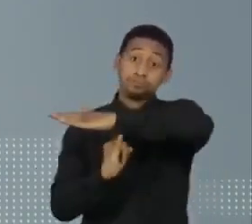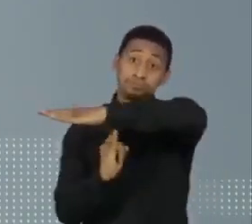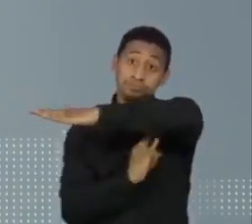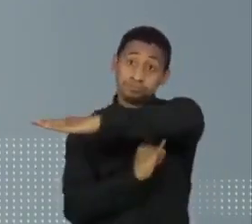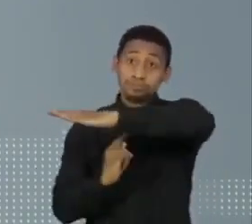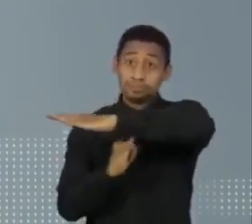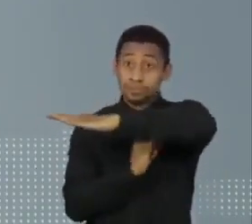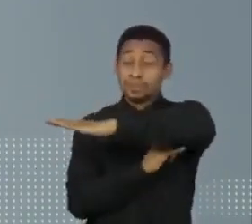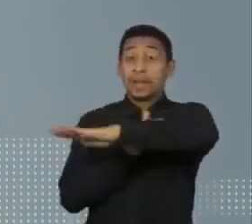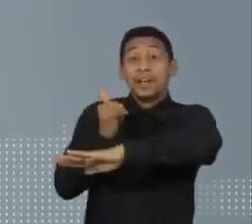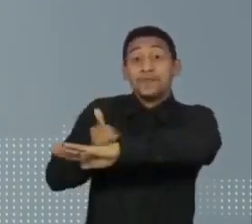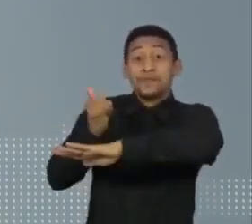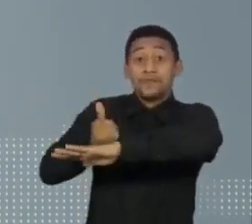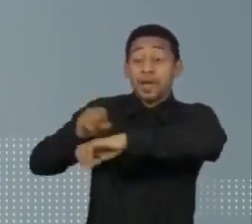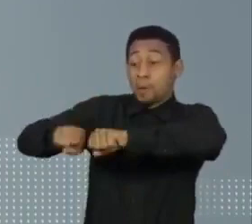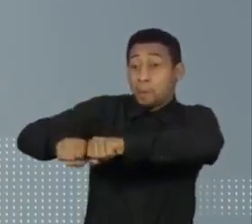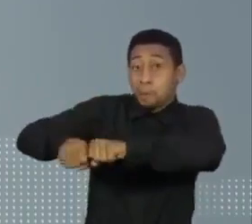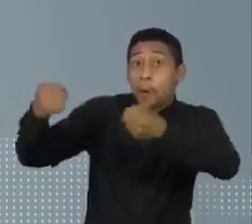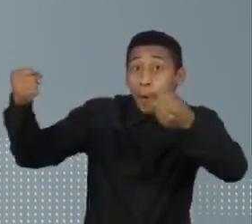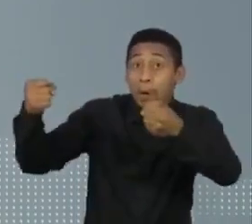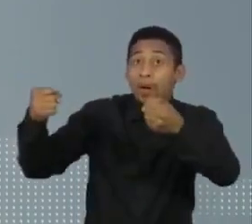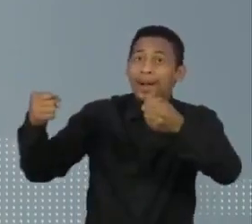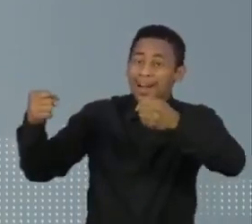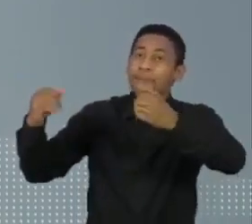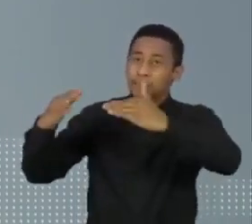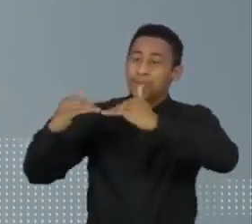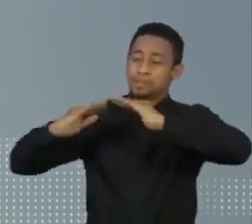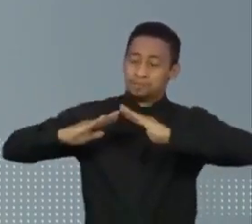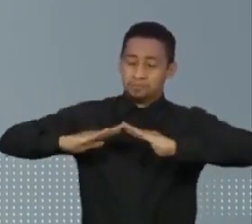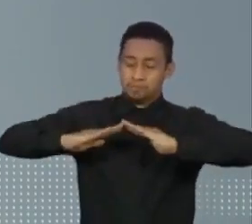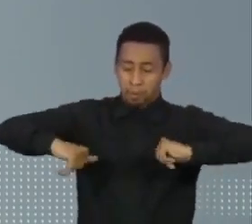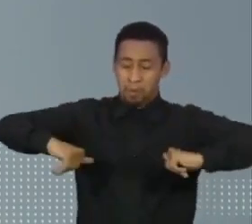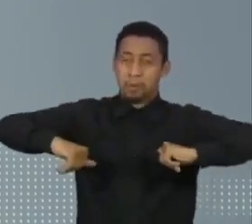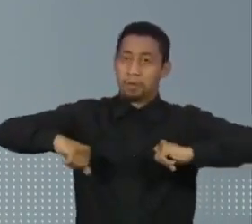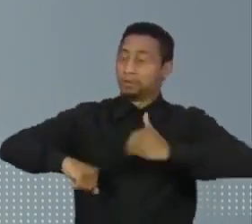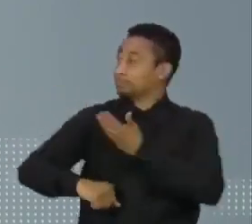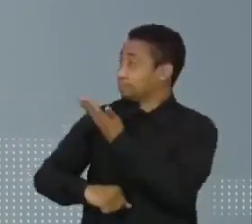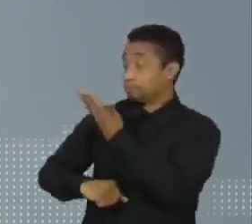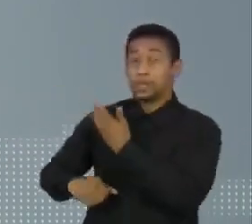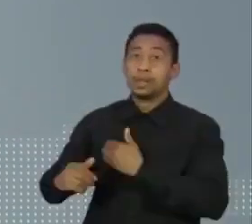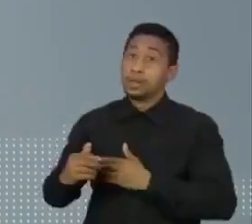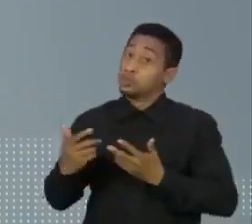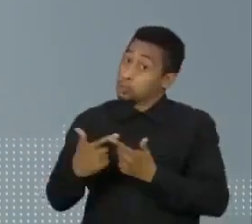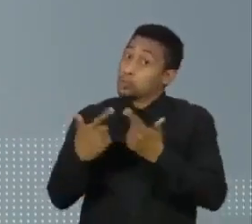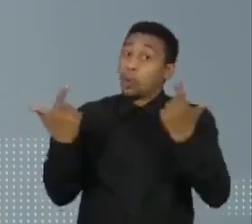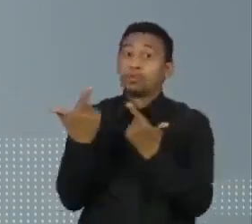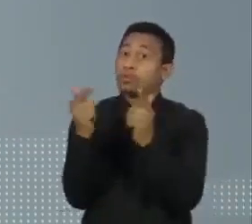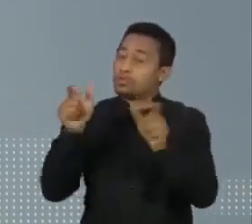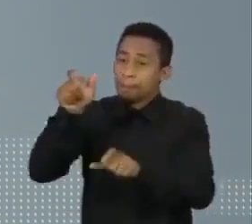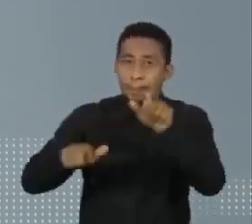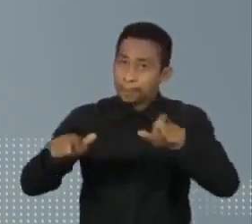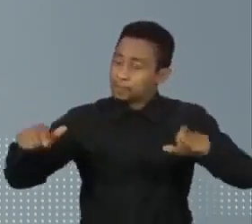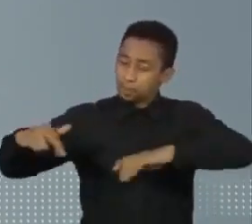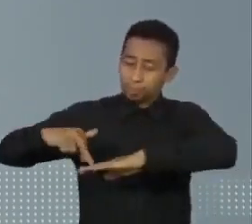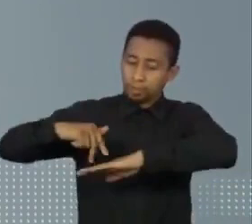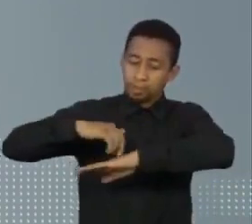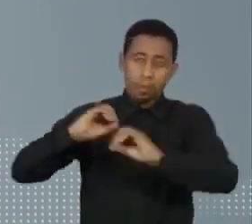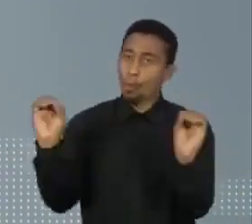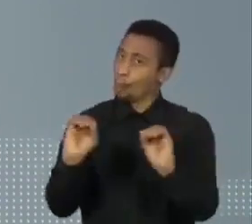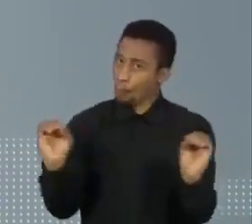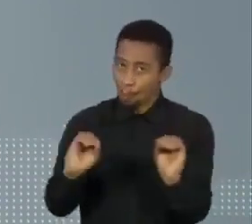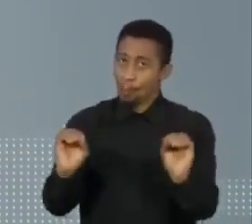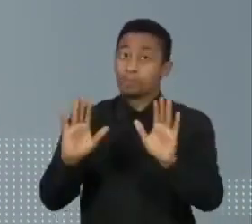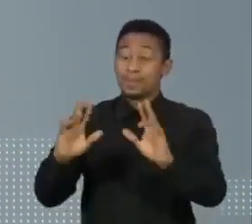teria causado a queda. Como era uma obra em andamento, não havia passageiros no local. Dois trabalhadores da concessionária Via Mobilidade, que